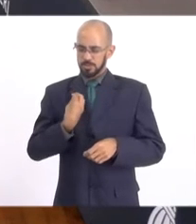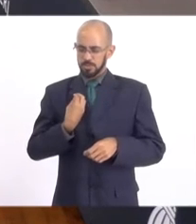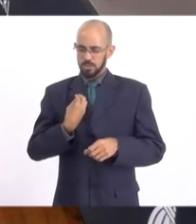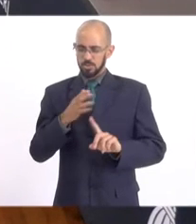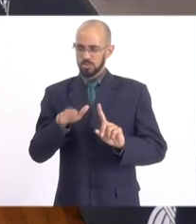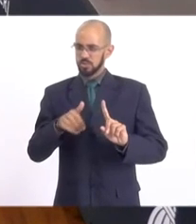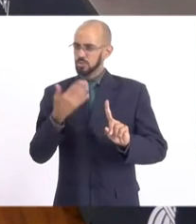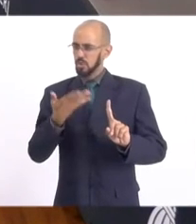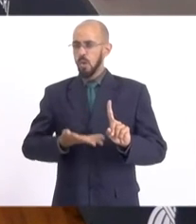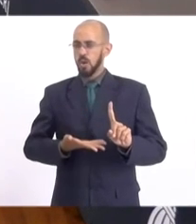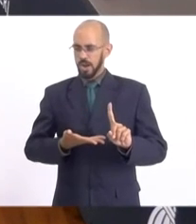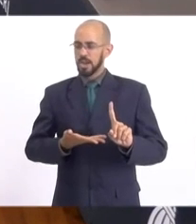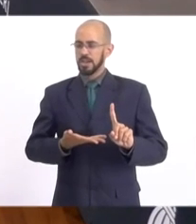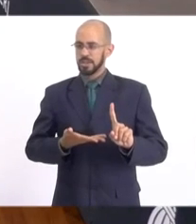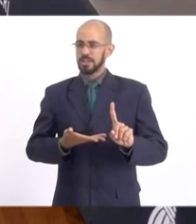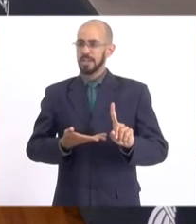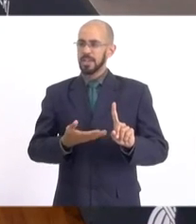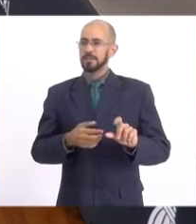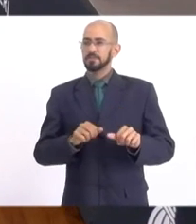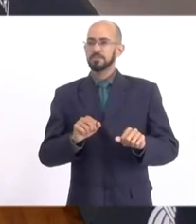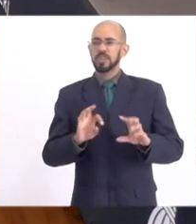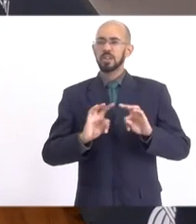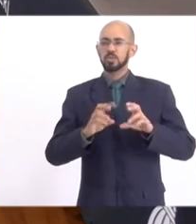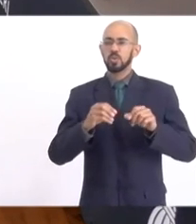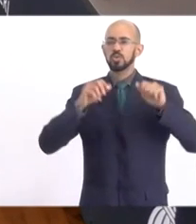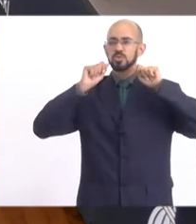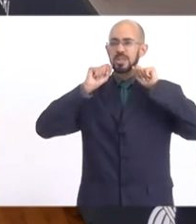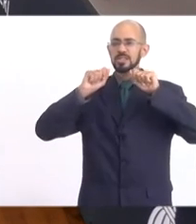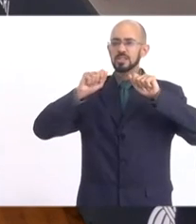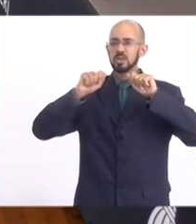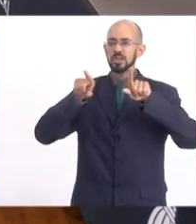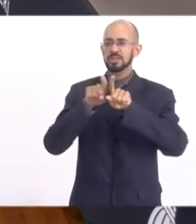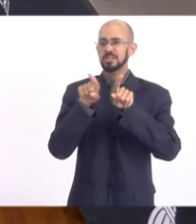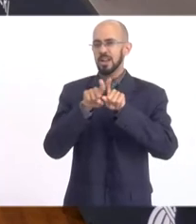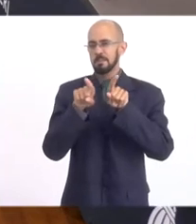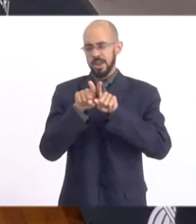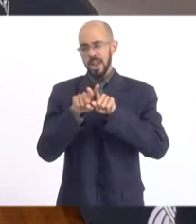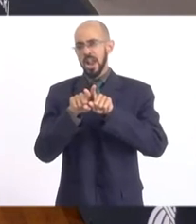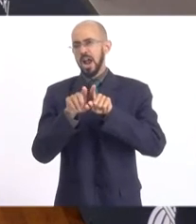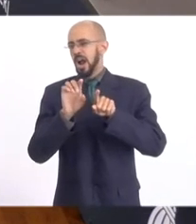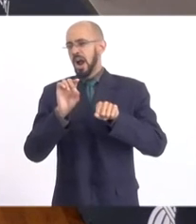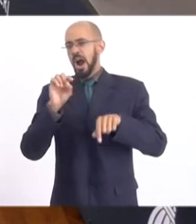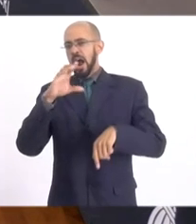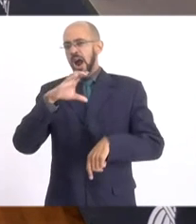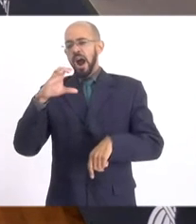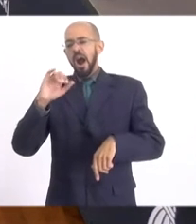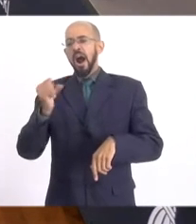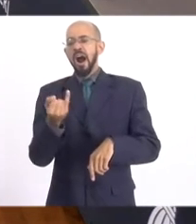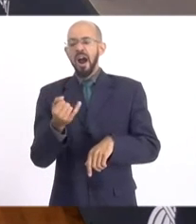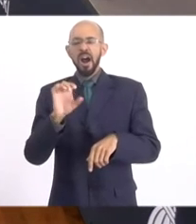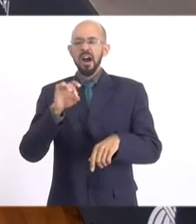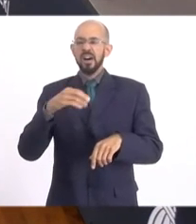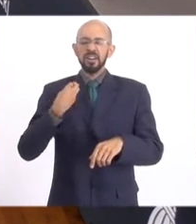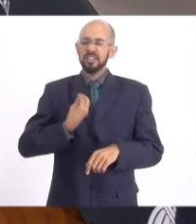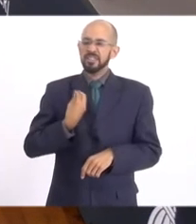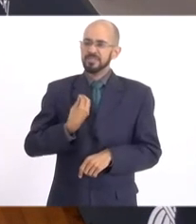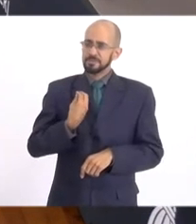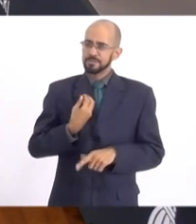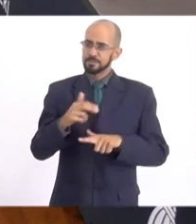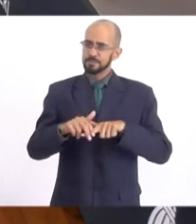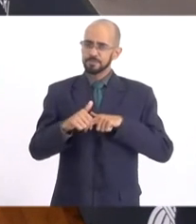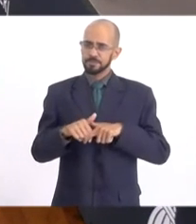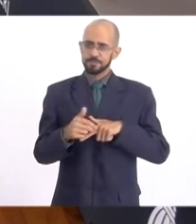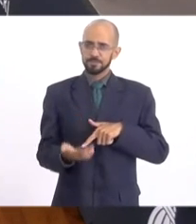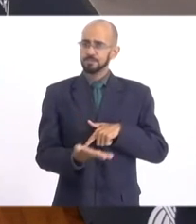Quero dizer a todos os assessores, isso só funciona por causa de vocês. Nós, deputados, não estaríamos aqui com